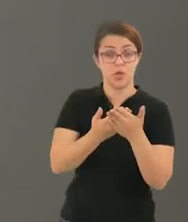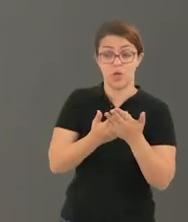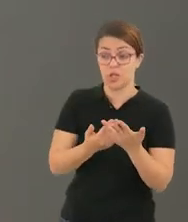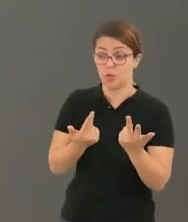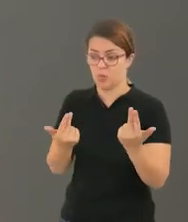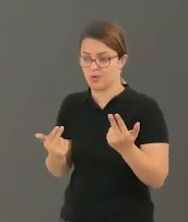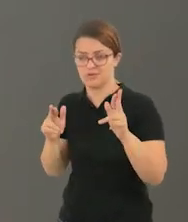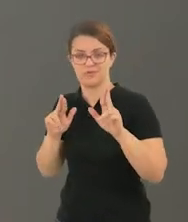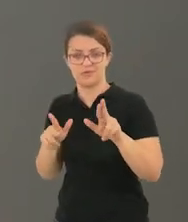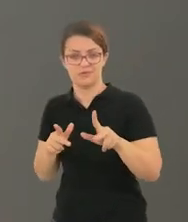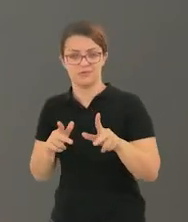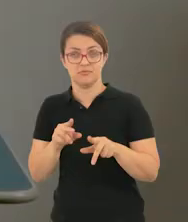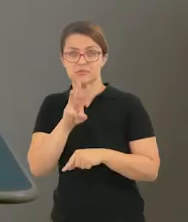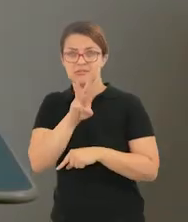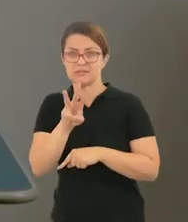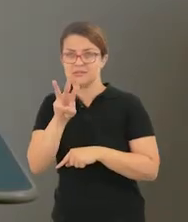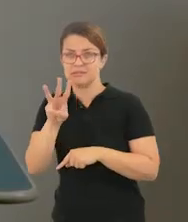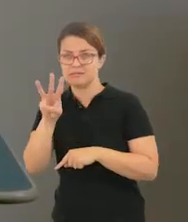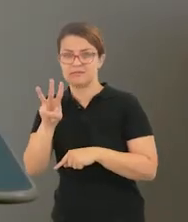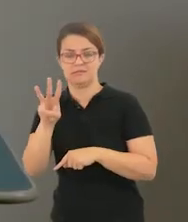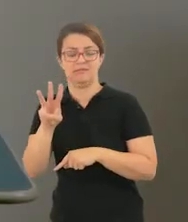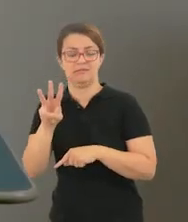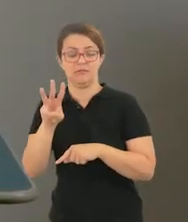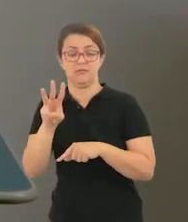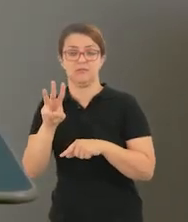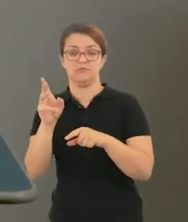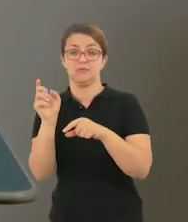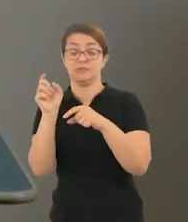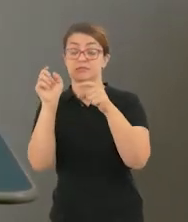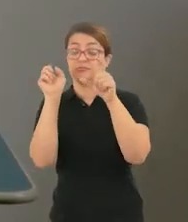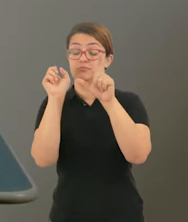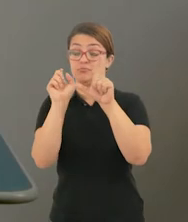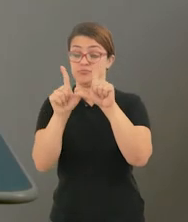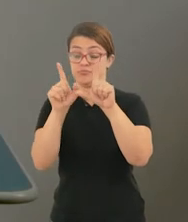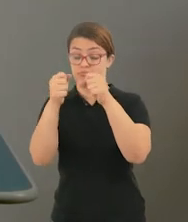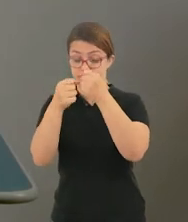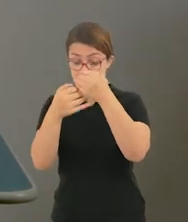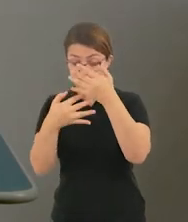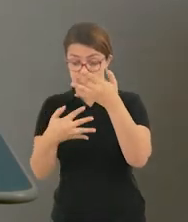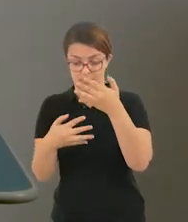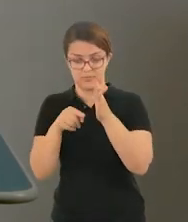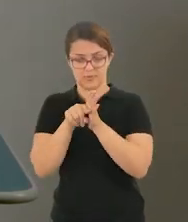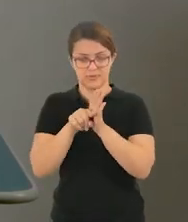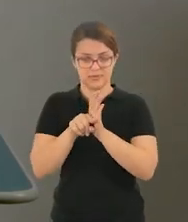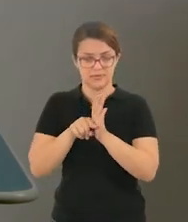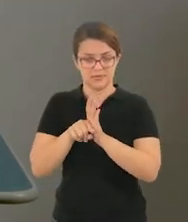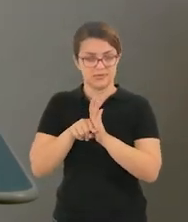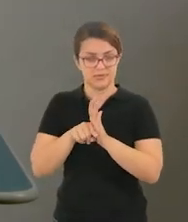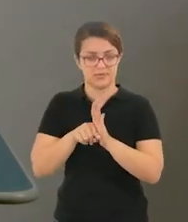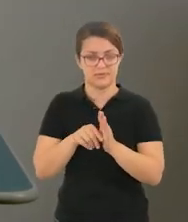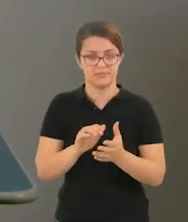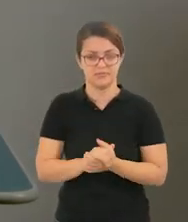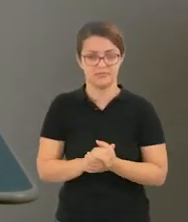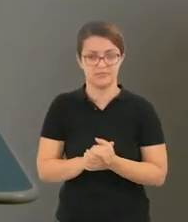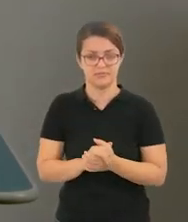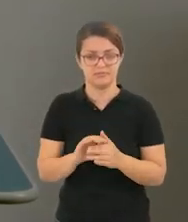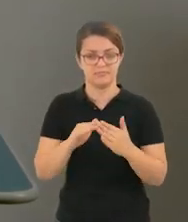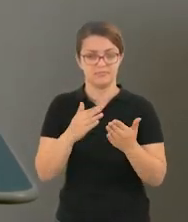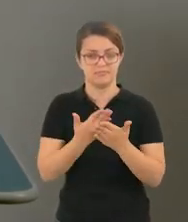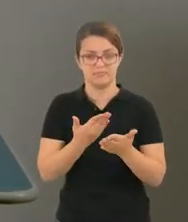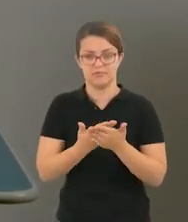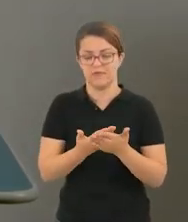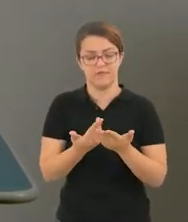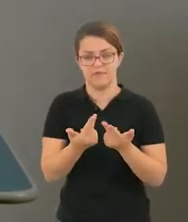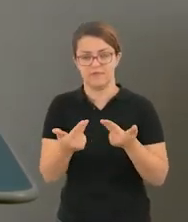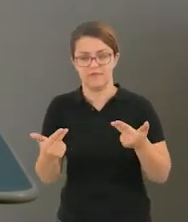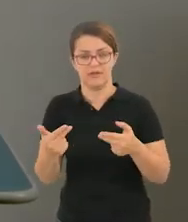escolas ao redor do mundo. Tem dos países da República Tcheca, da Bulgária, dos Estados Unidos, as escolas